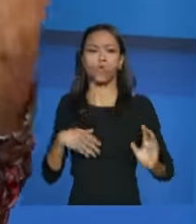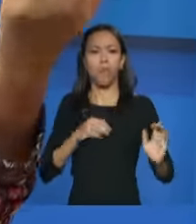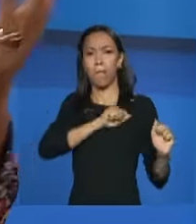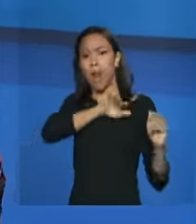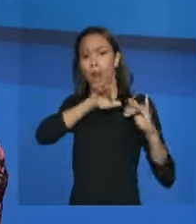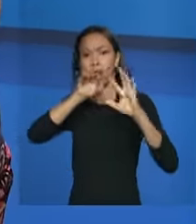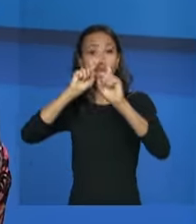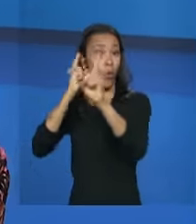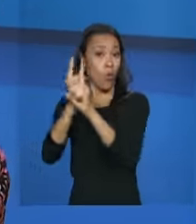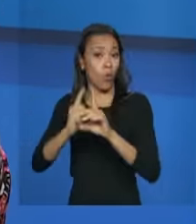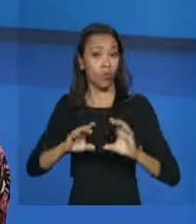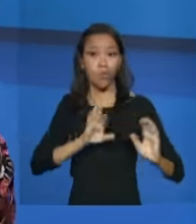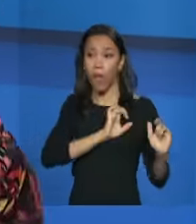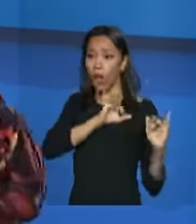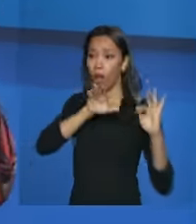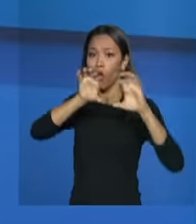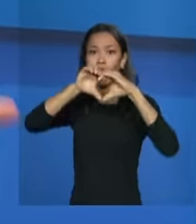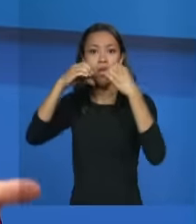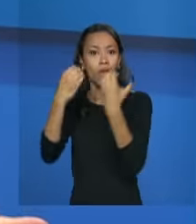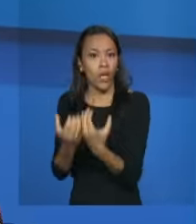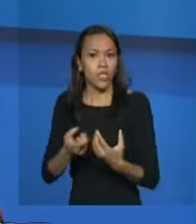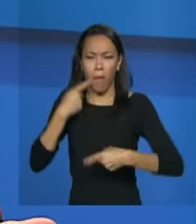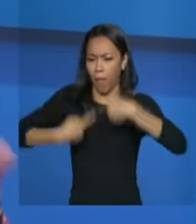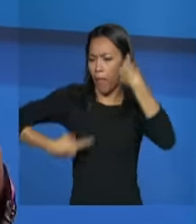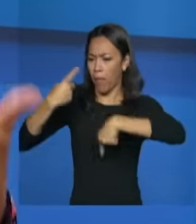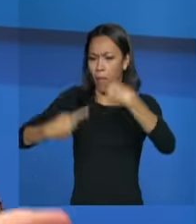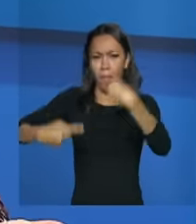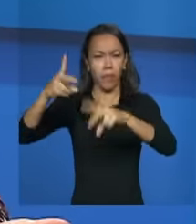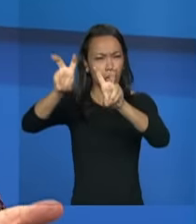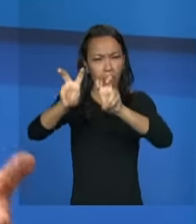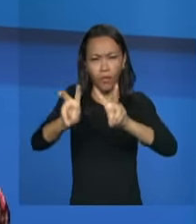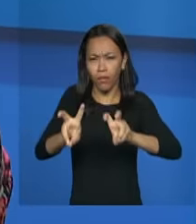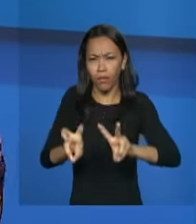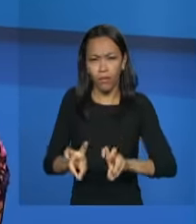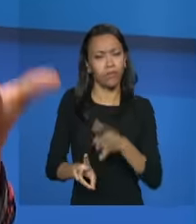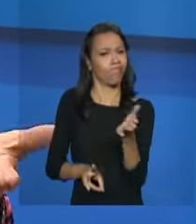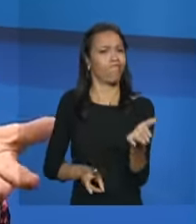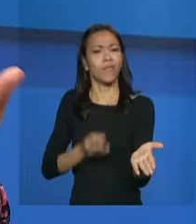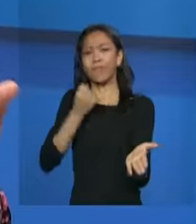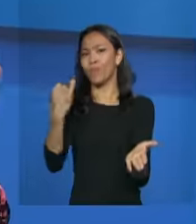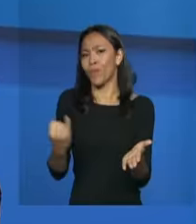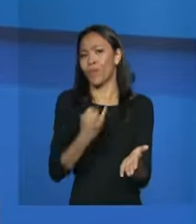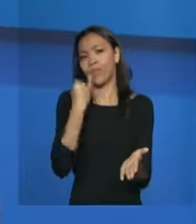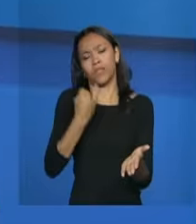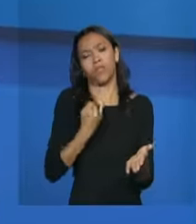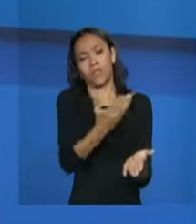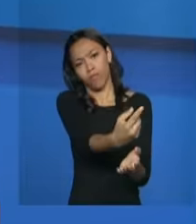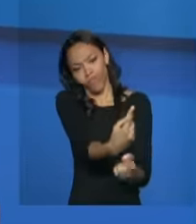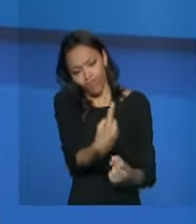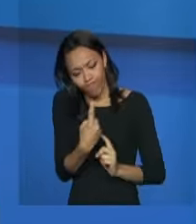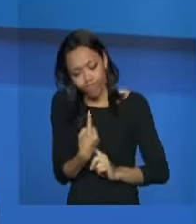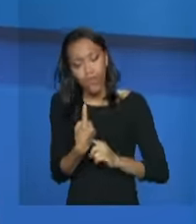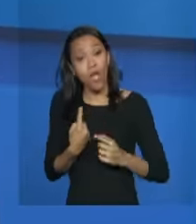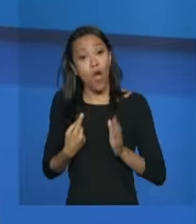e é importante que a gente que a gente apropria essas pessoas do direito ofereça a ela oportunidade de mostrar as suas